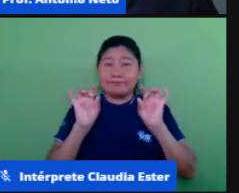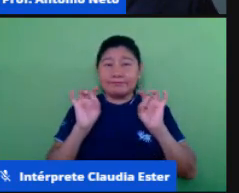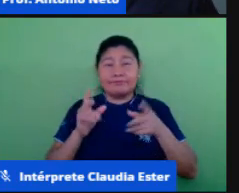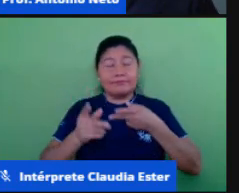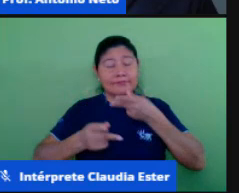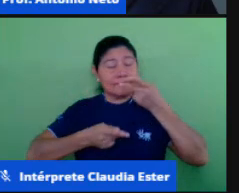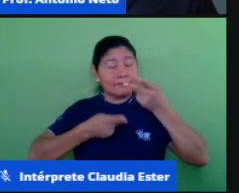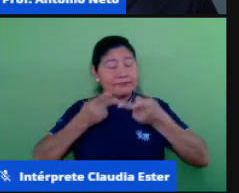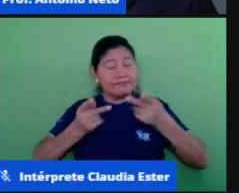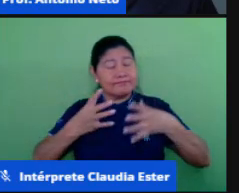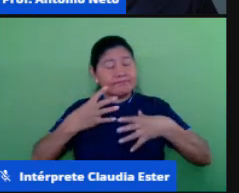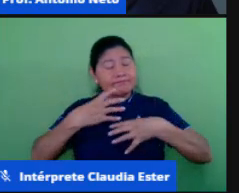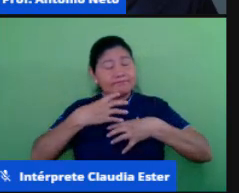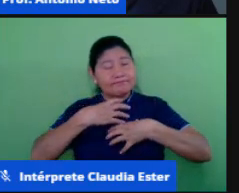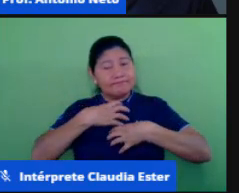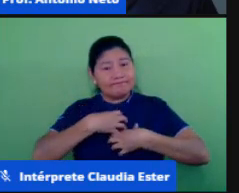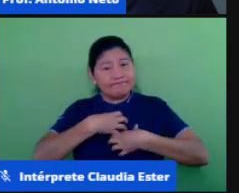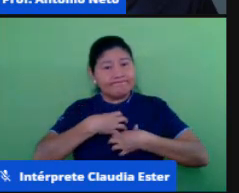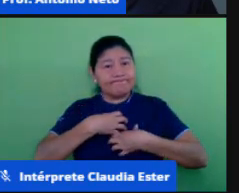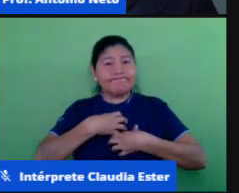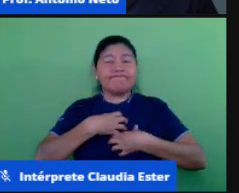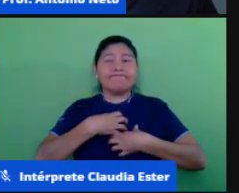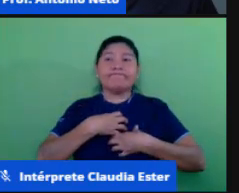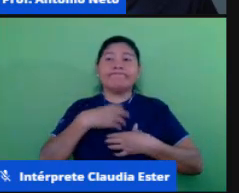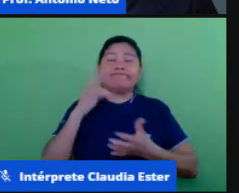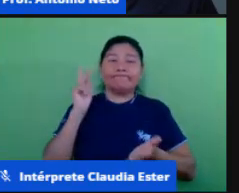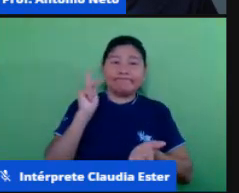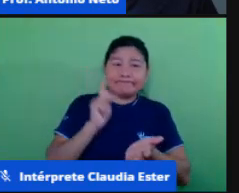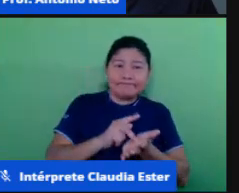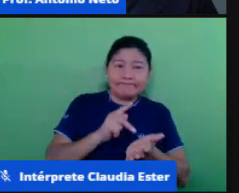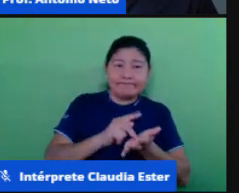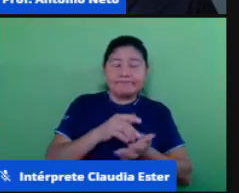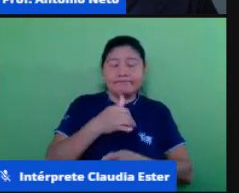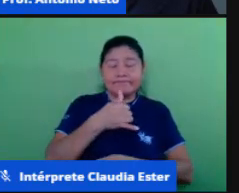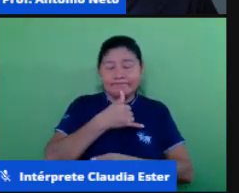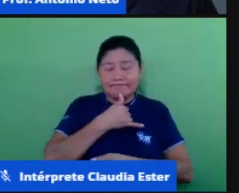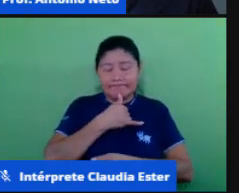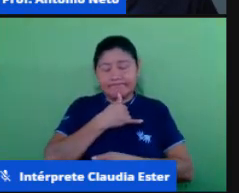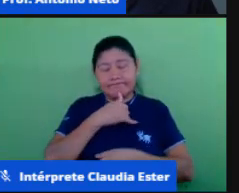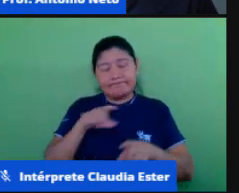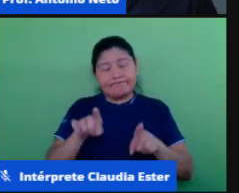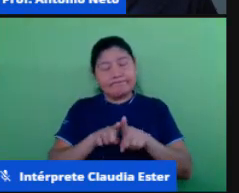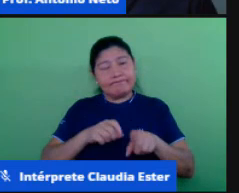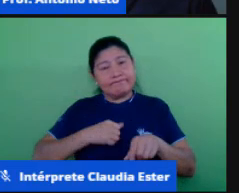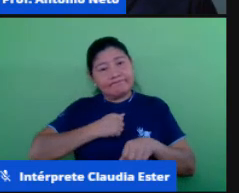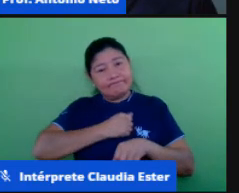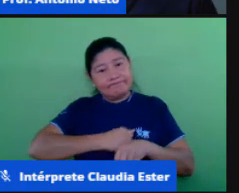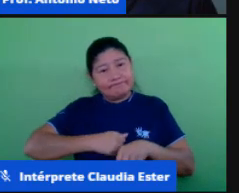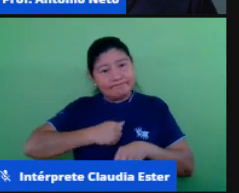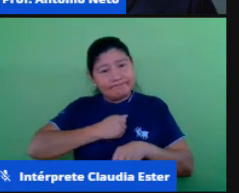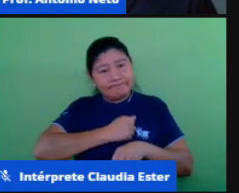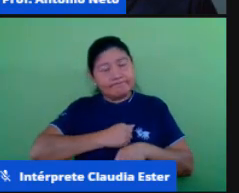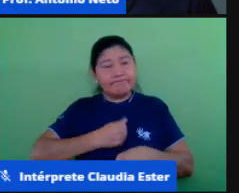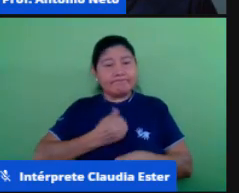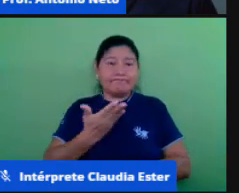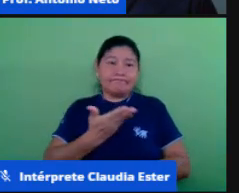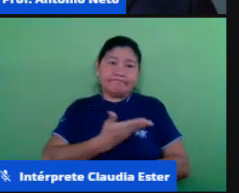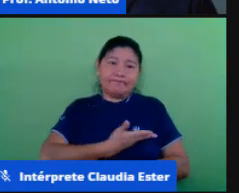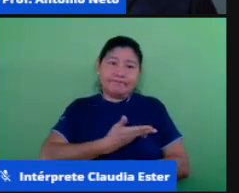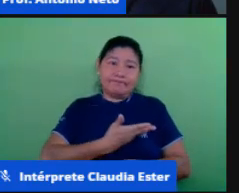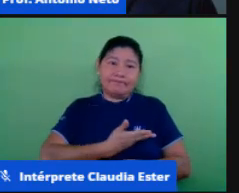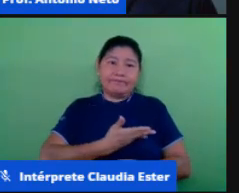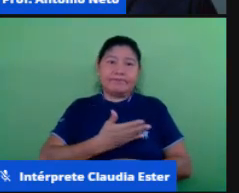os meus sentimentos, o meu pesar, e as minhas saudades. E passo a palavra para a professora Janine.